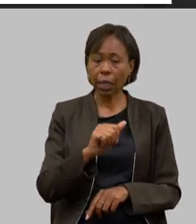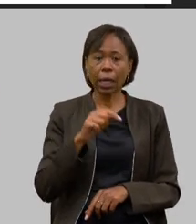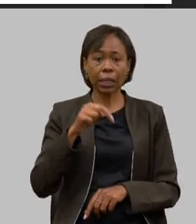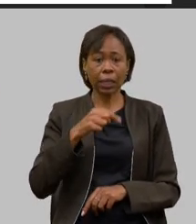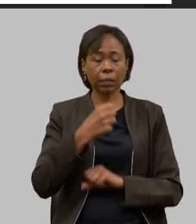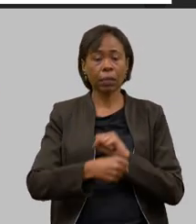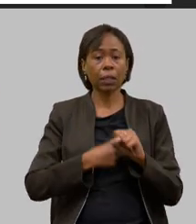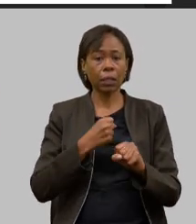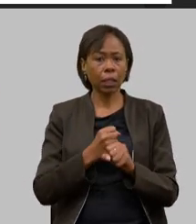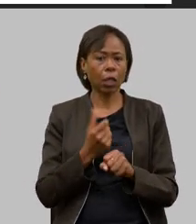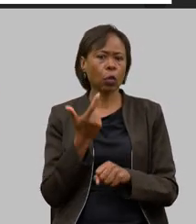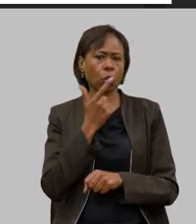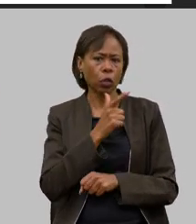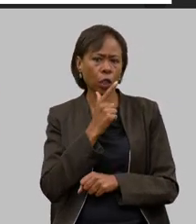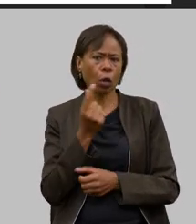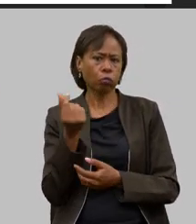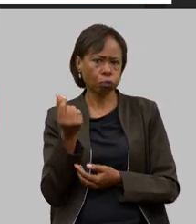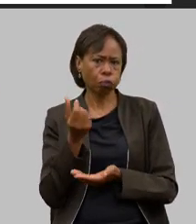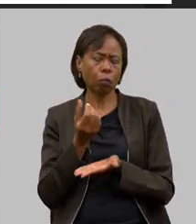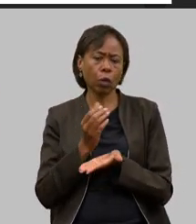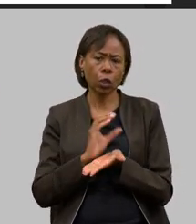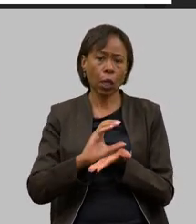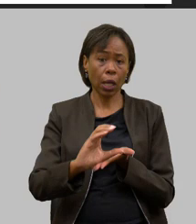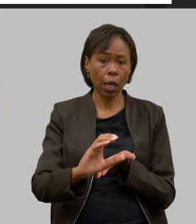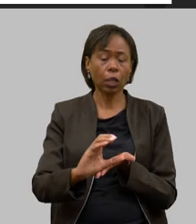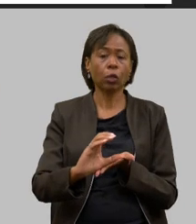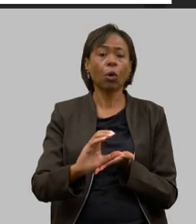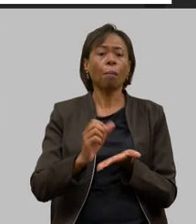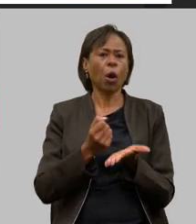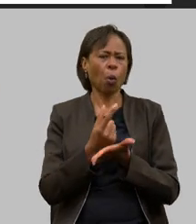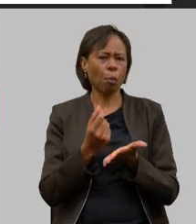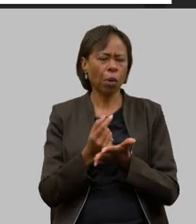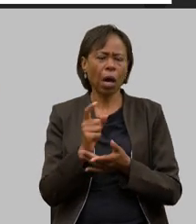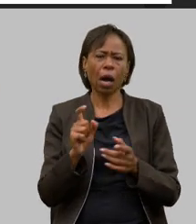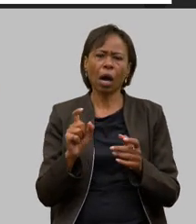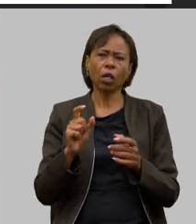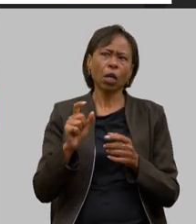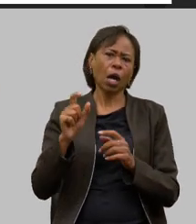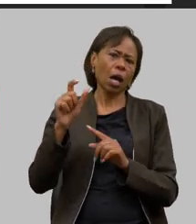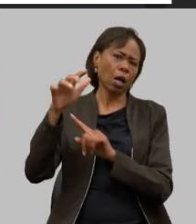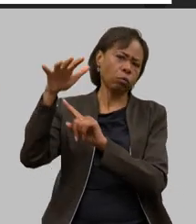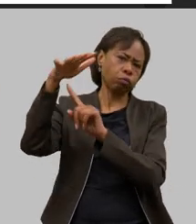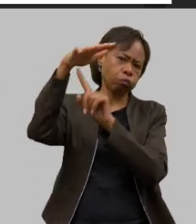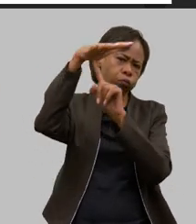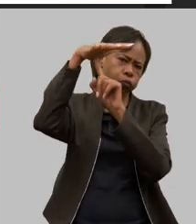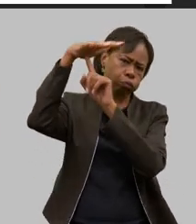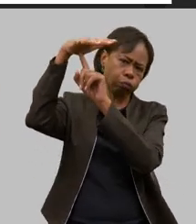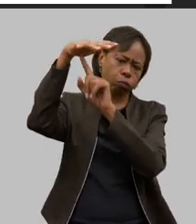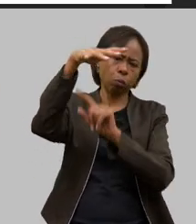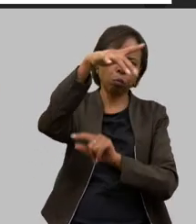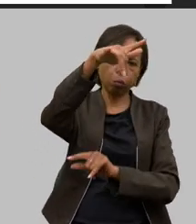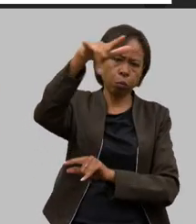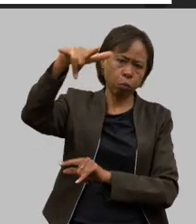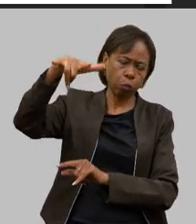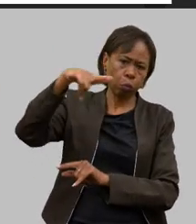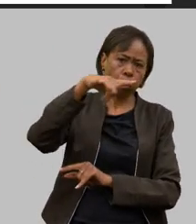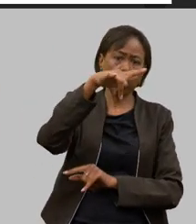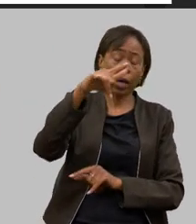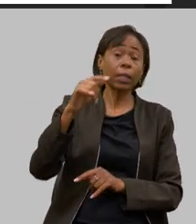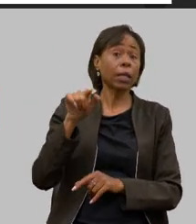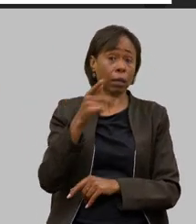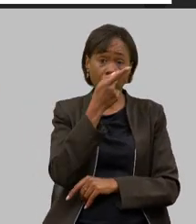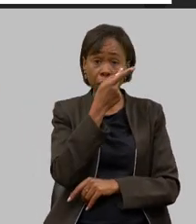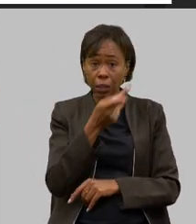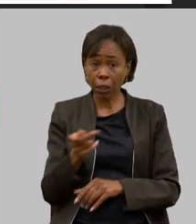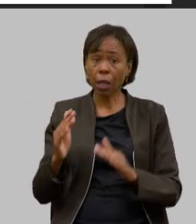Secretaria da Educação para comprar tratores que são remotos drones tem que visitar lá em Pitangui essa escola onde nós estamos